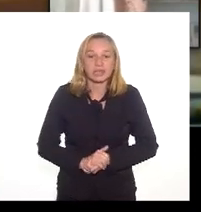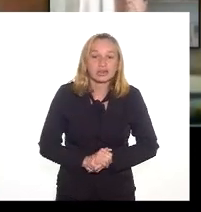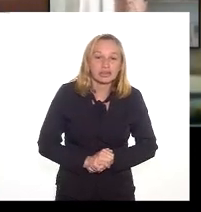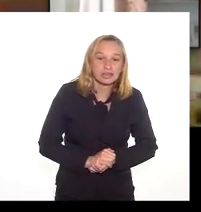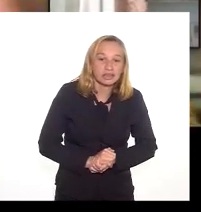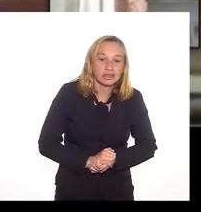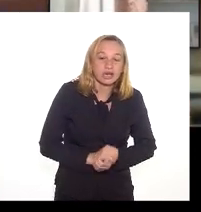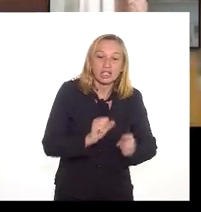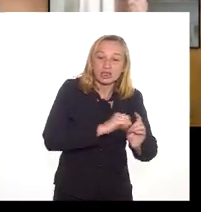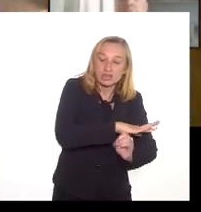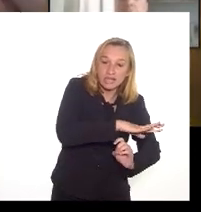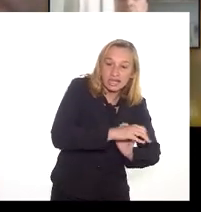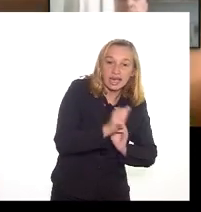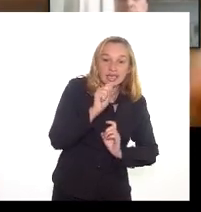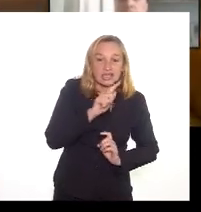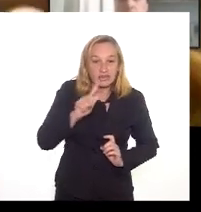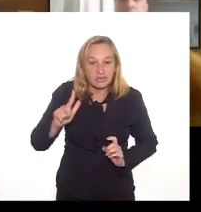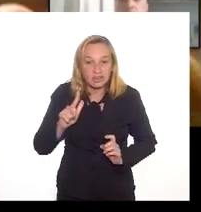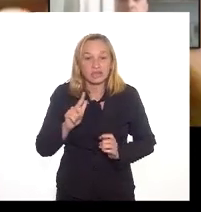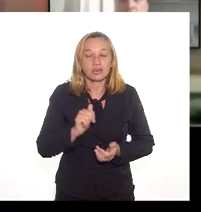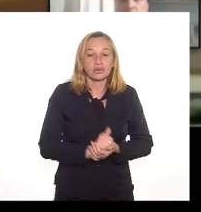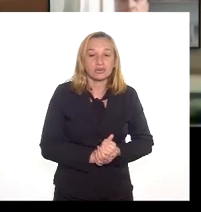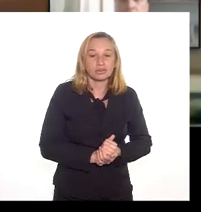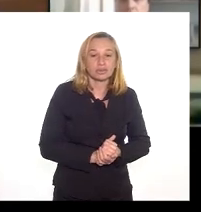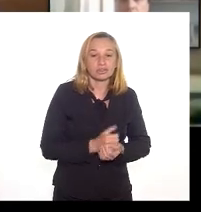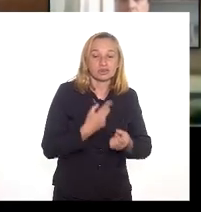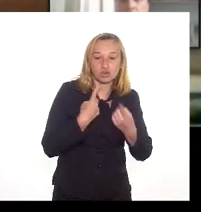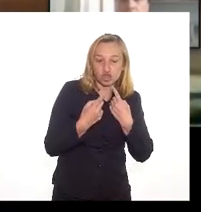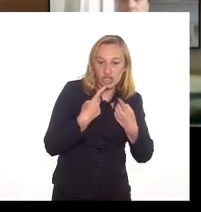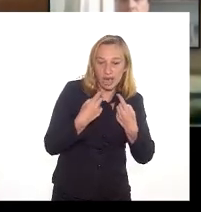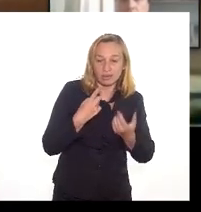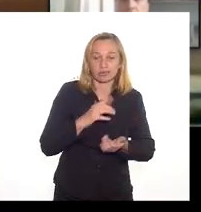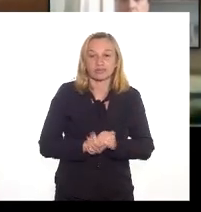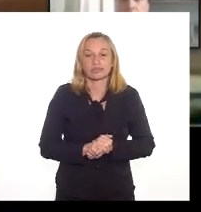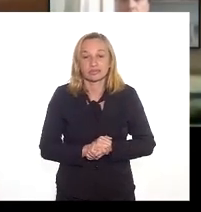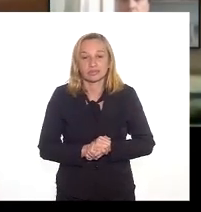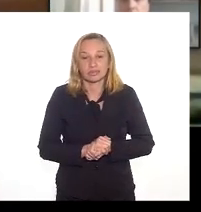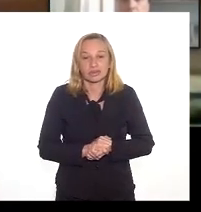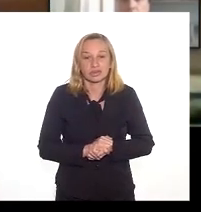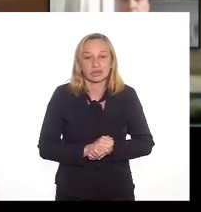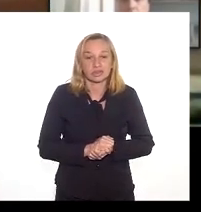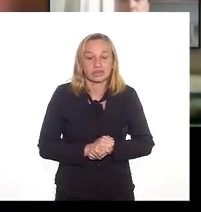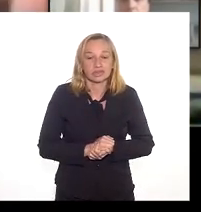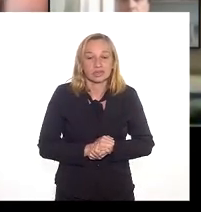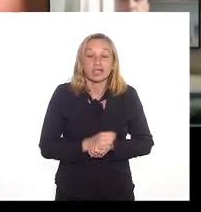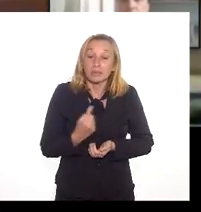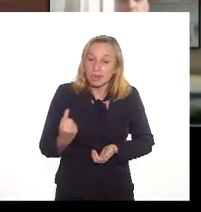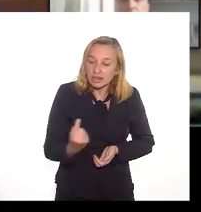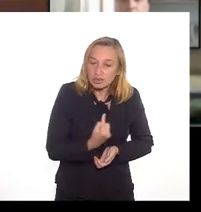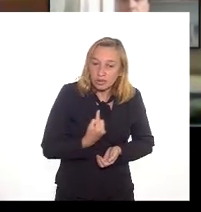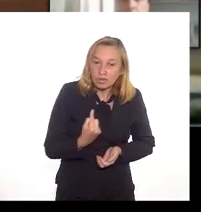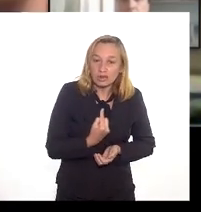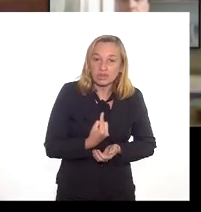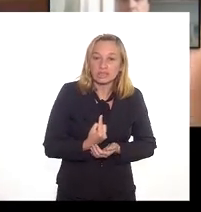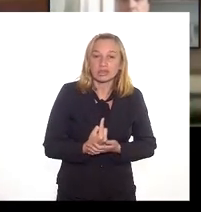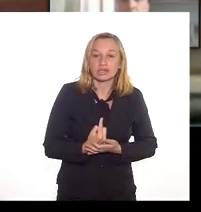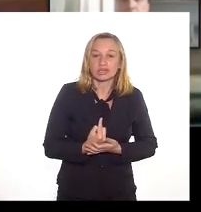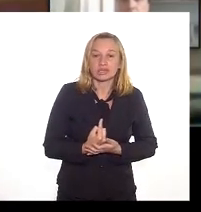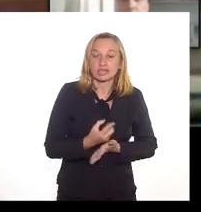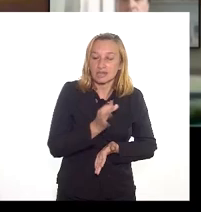da sociedade civil em participar desse diálogo. E a disposição para nós demanda medidas